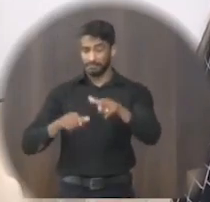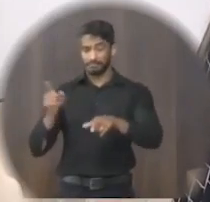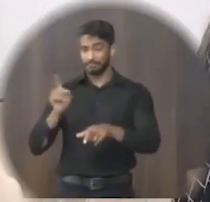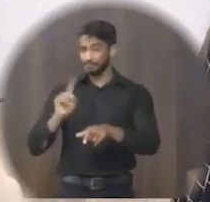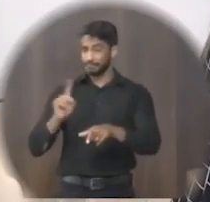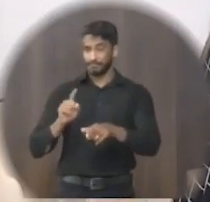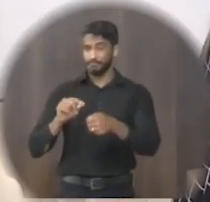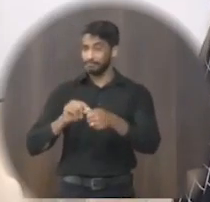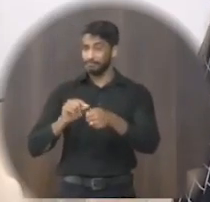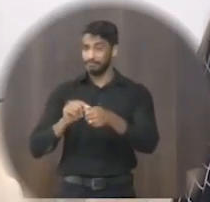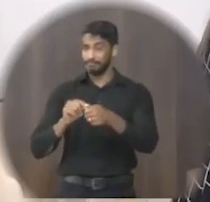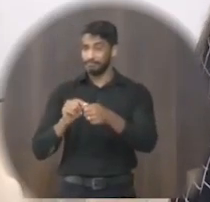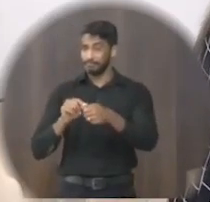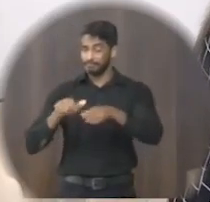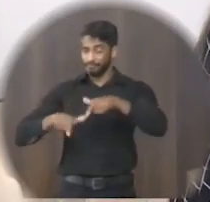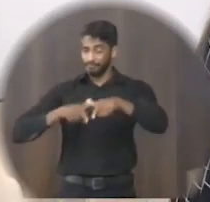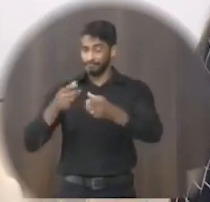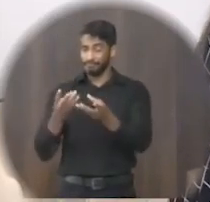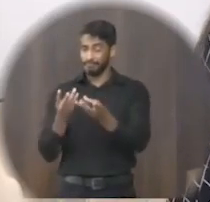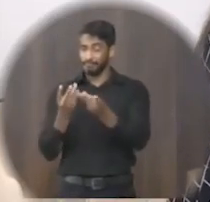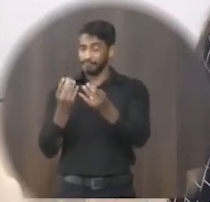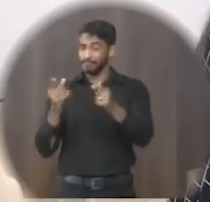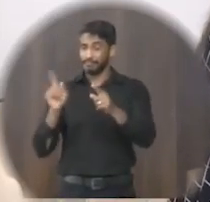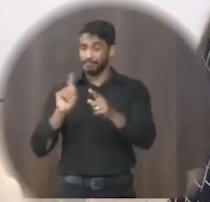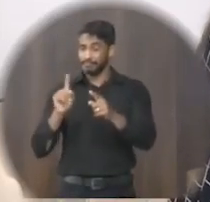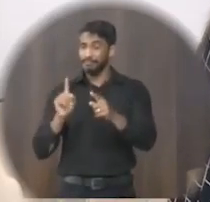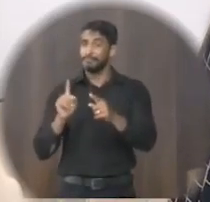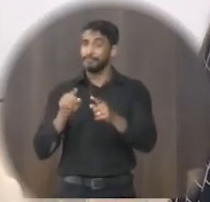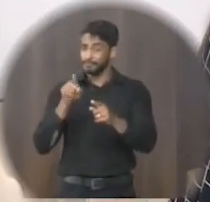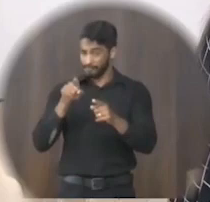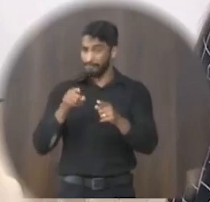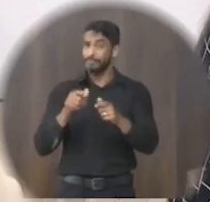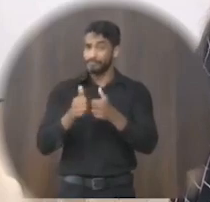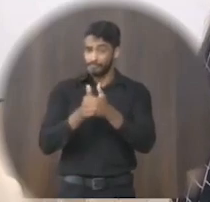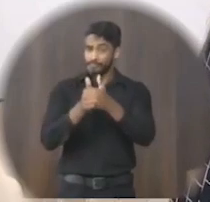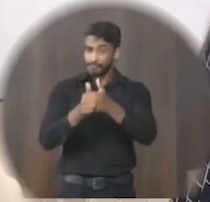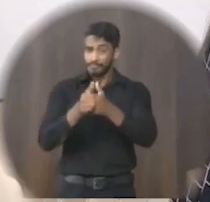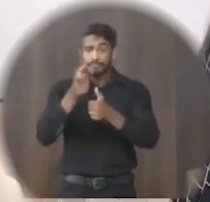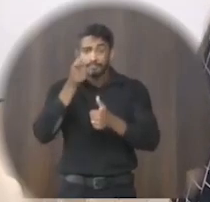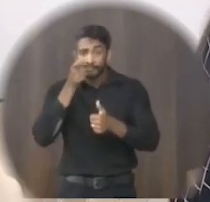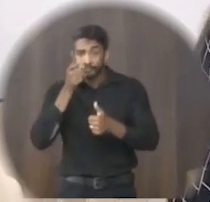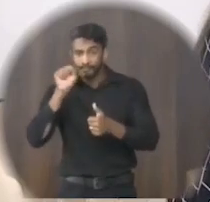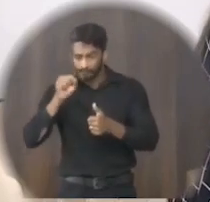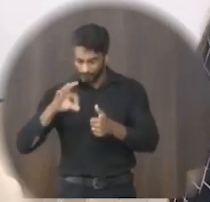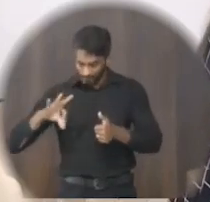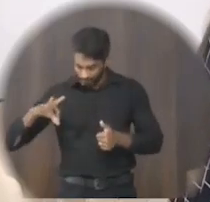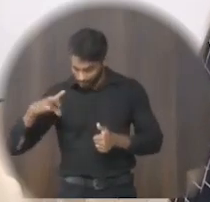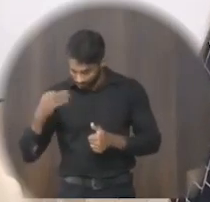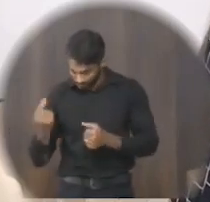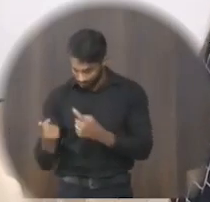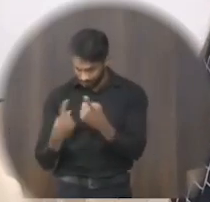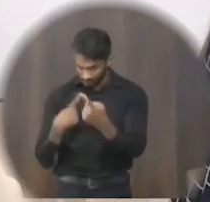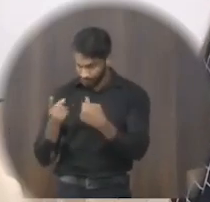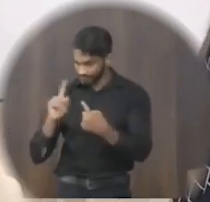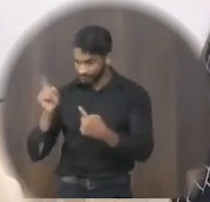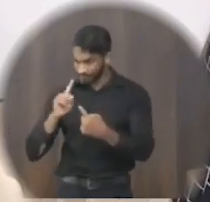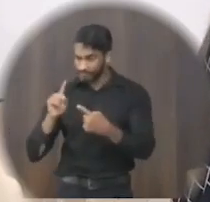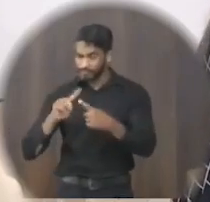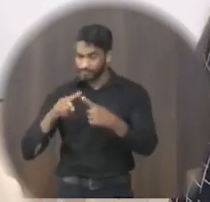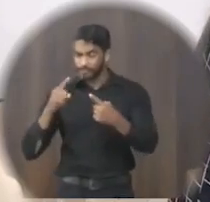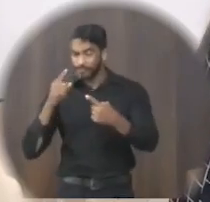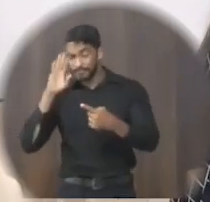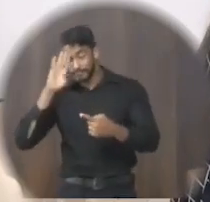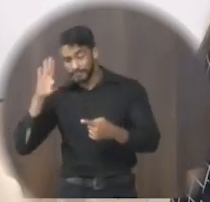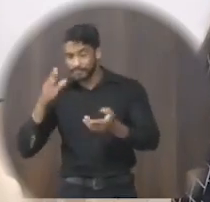o trabalho não está sendo de qualidade inclusive o morador se dispõe a acompanhar não é toda a estrada mas principalmente naquelas bacias